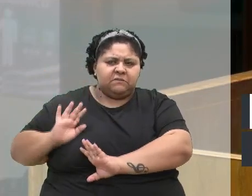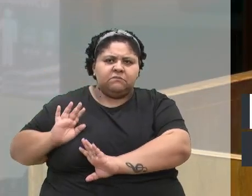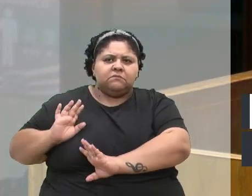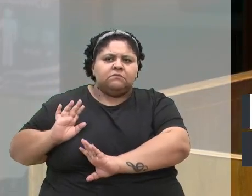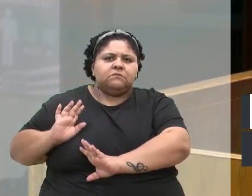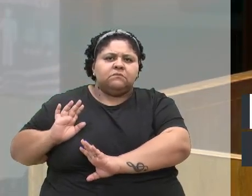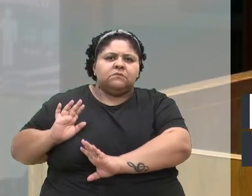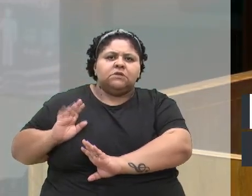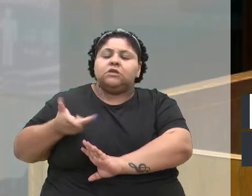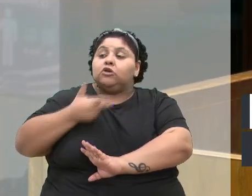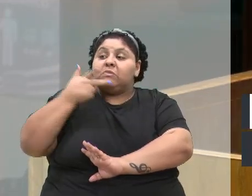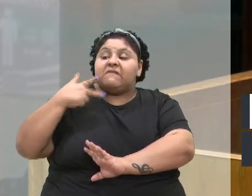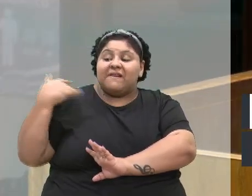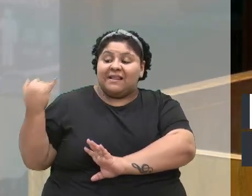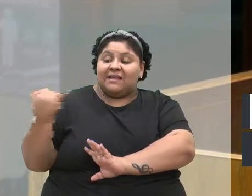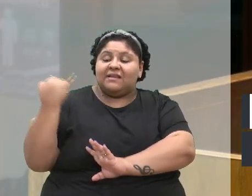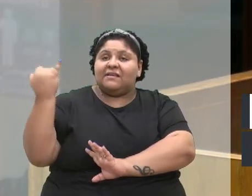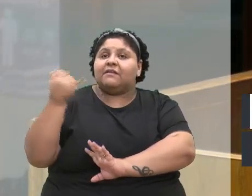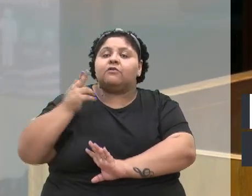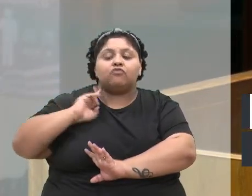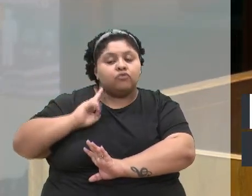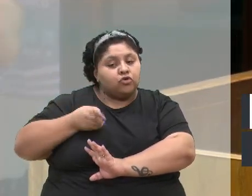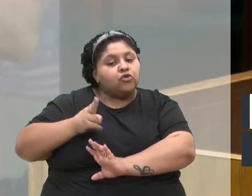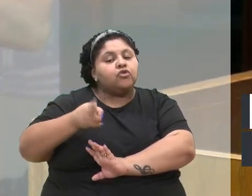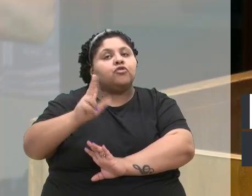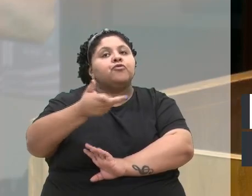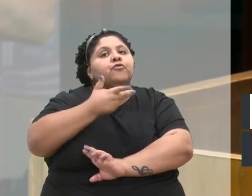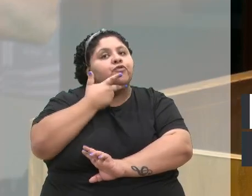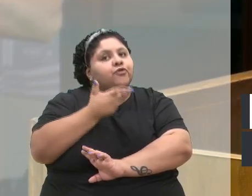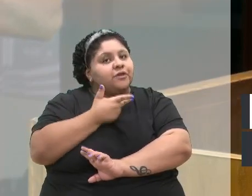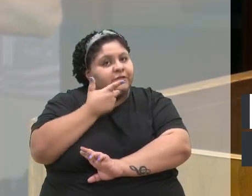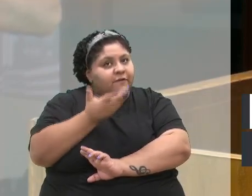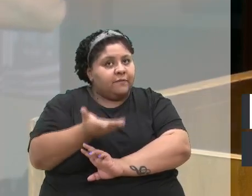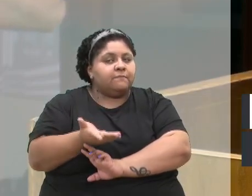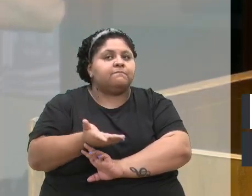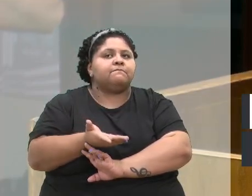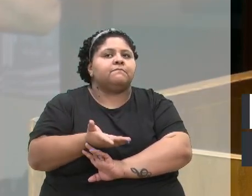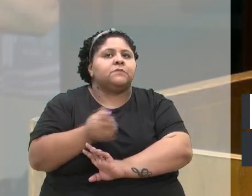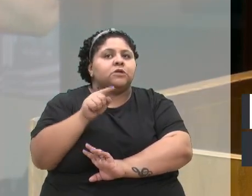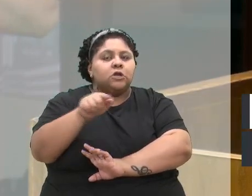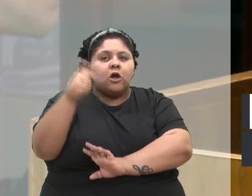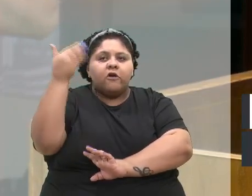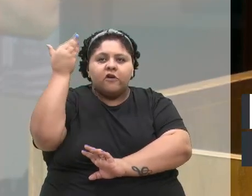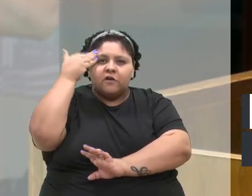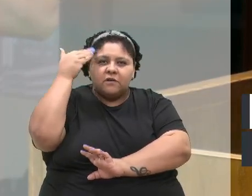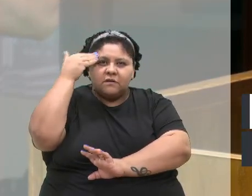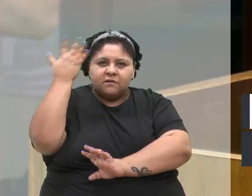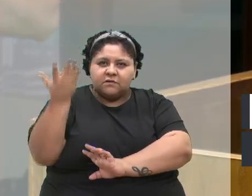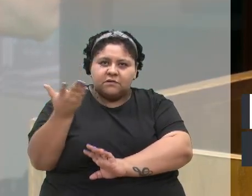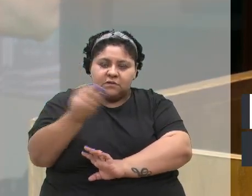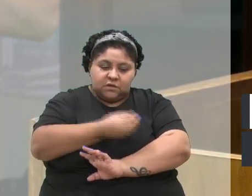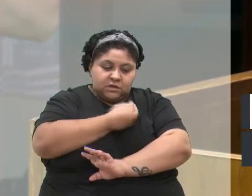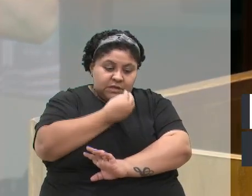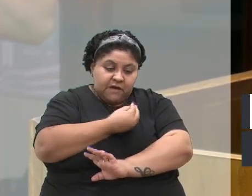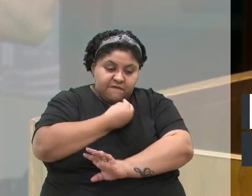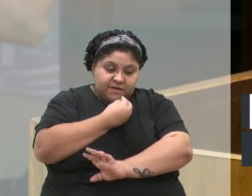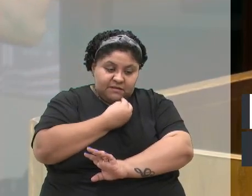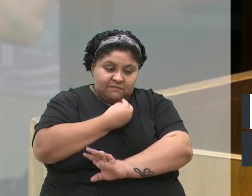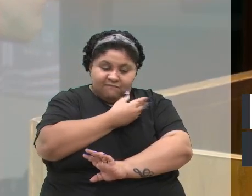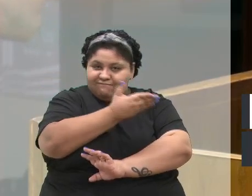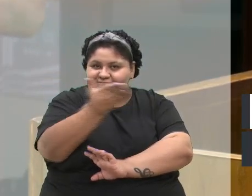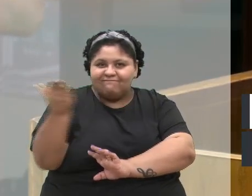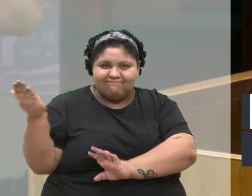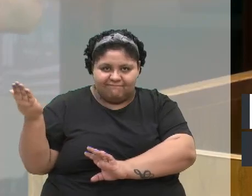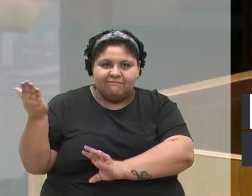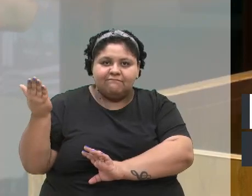Uma fala importante que eu vou continuar batendo no martelo. Bom, vocês sabem que na vida da gente, a